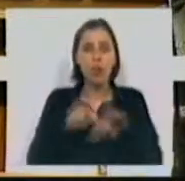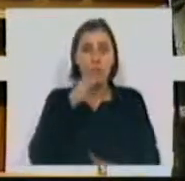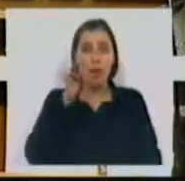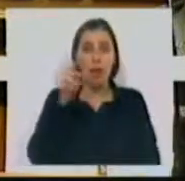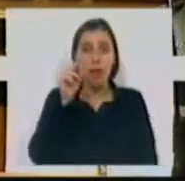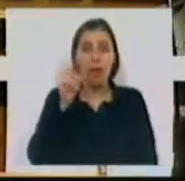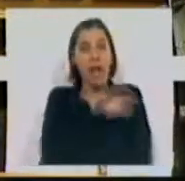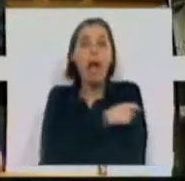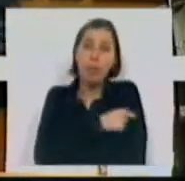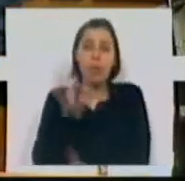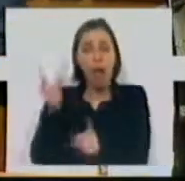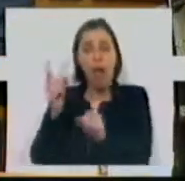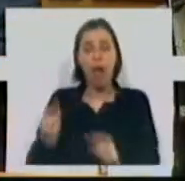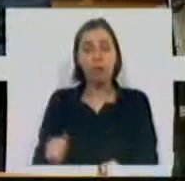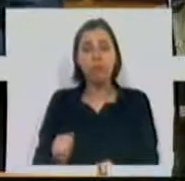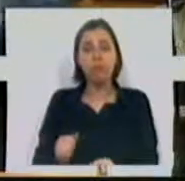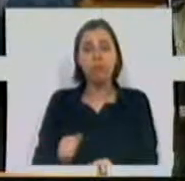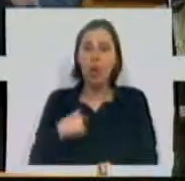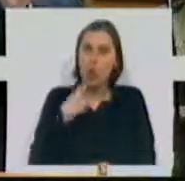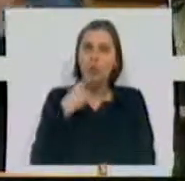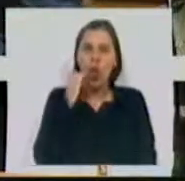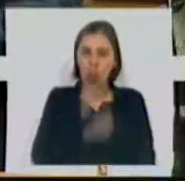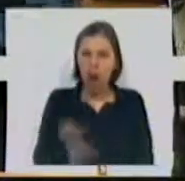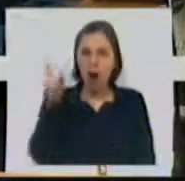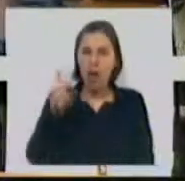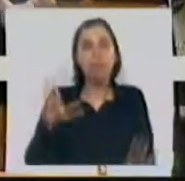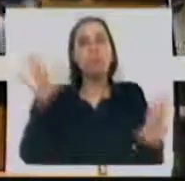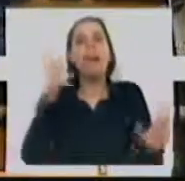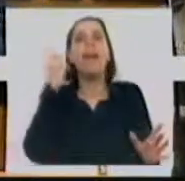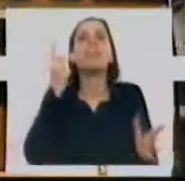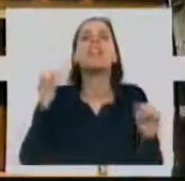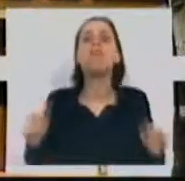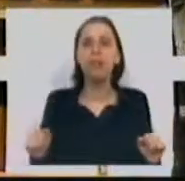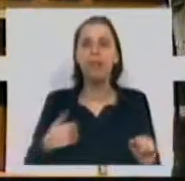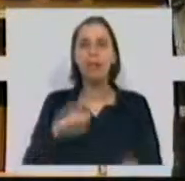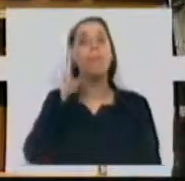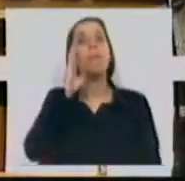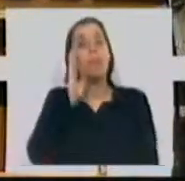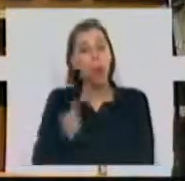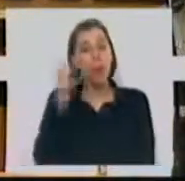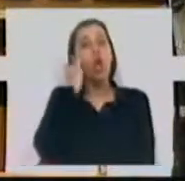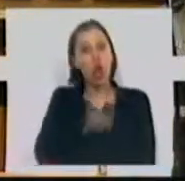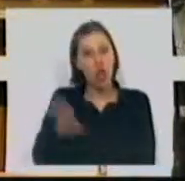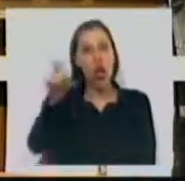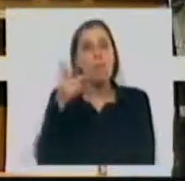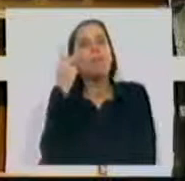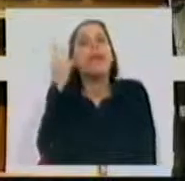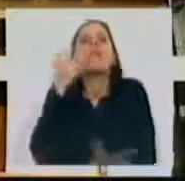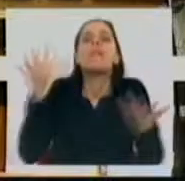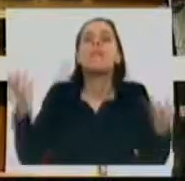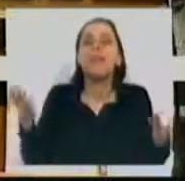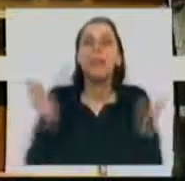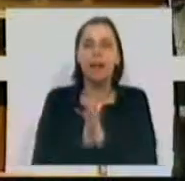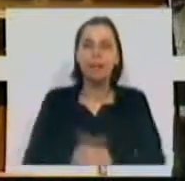Rangel representa, de facto, essas... Eu percebo que doeu, mas, olha, é da vida. Eu sei que doeu, mas é da vida.